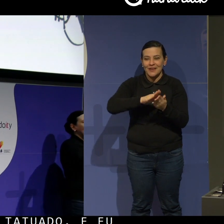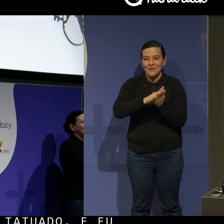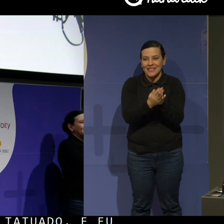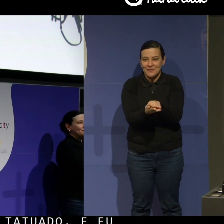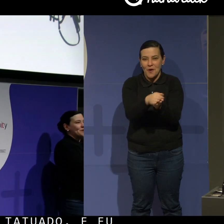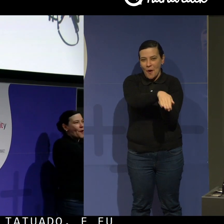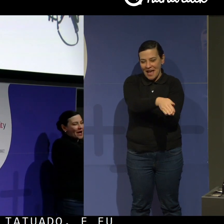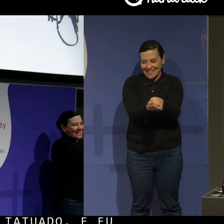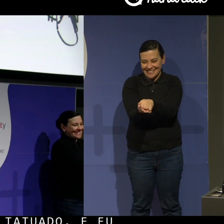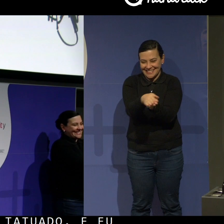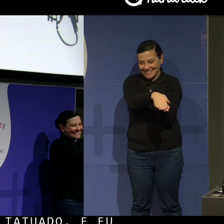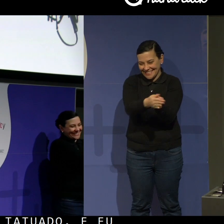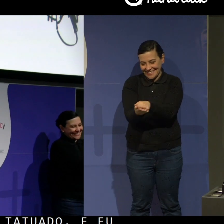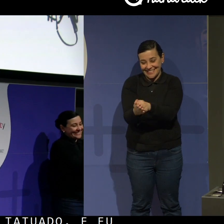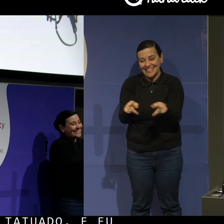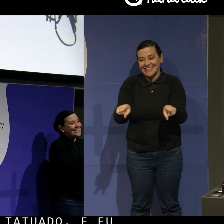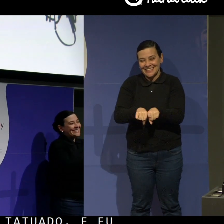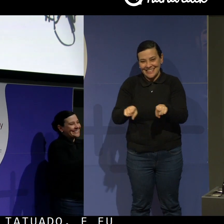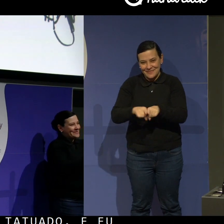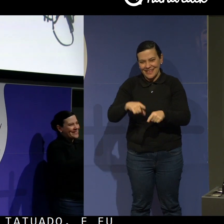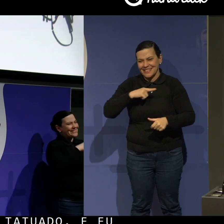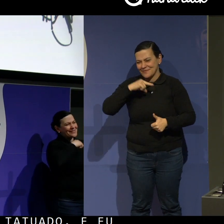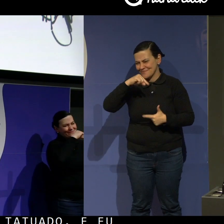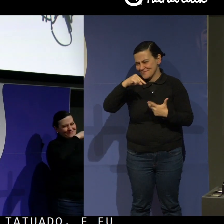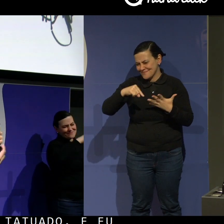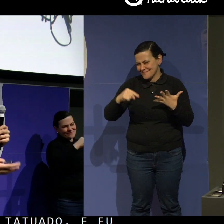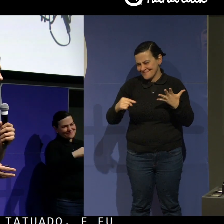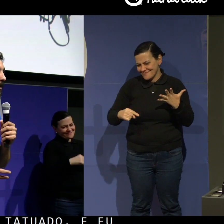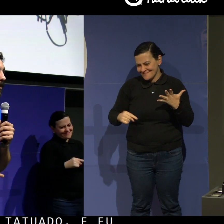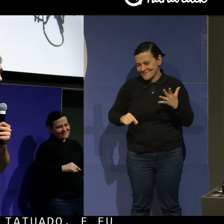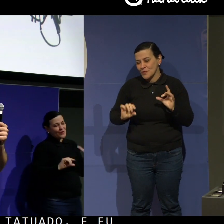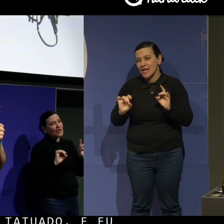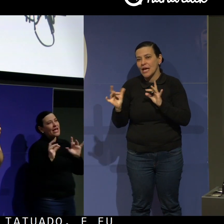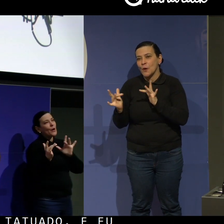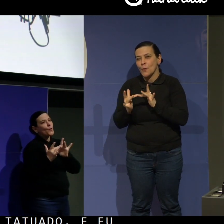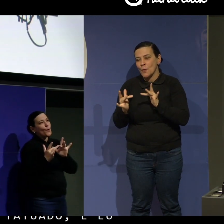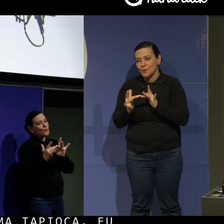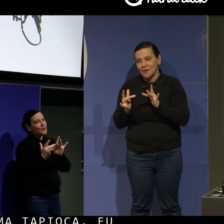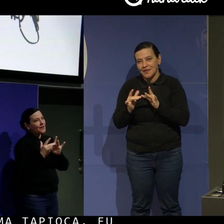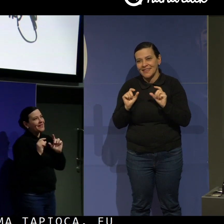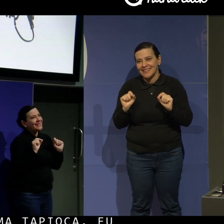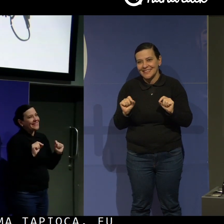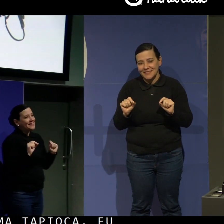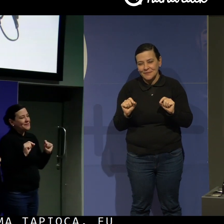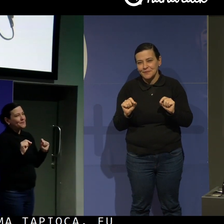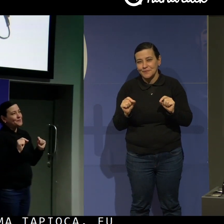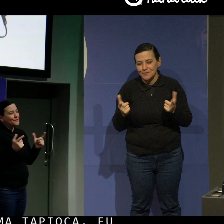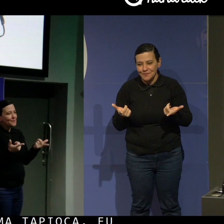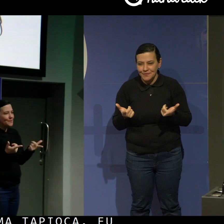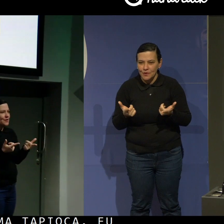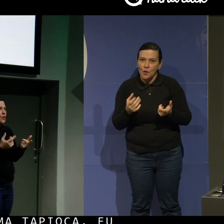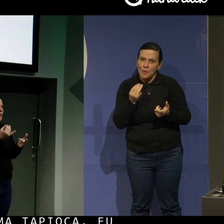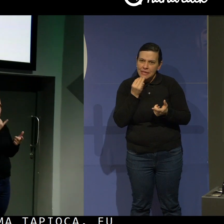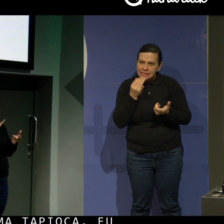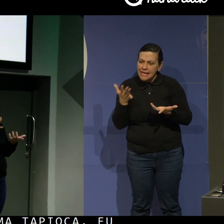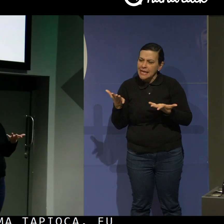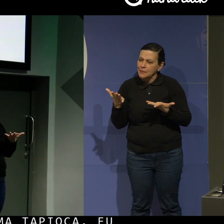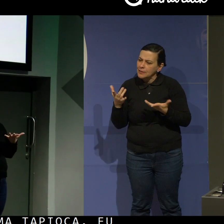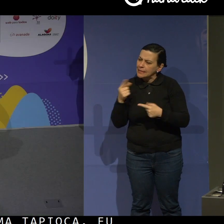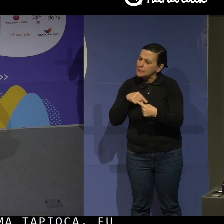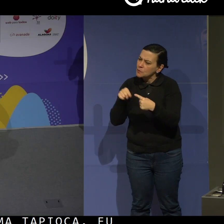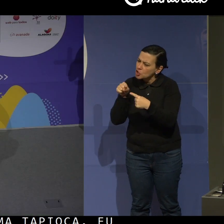Eu tenho bastante ligação com causas e com propósitos